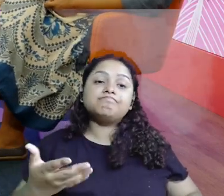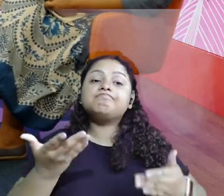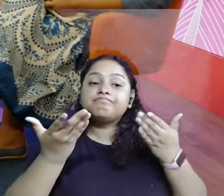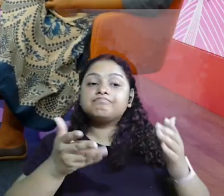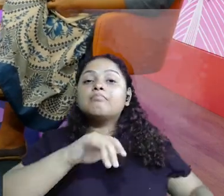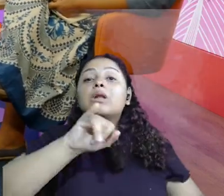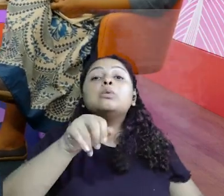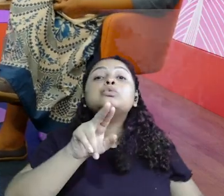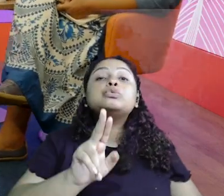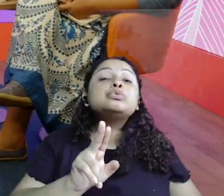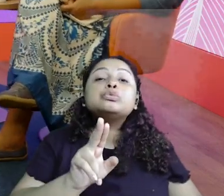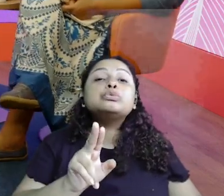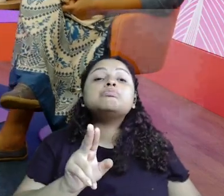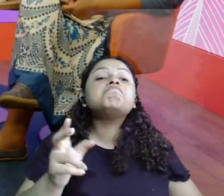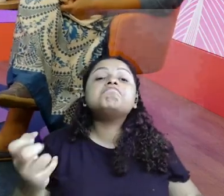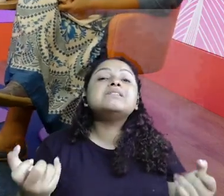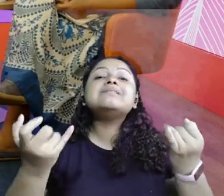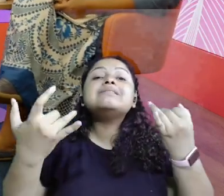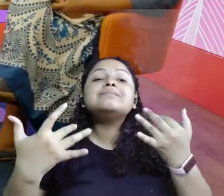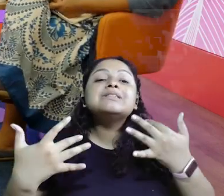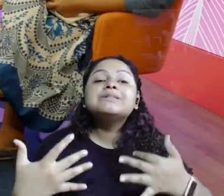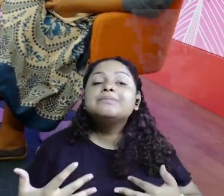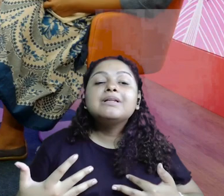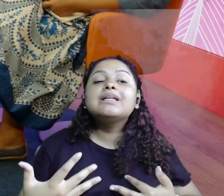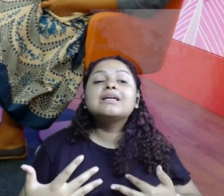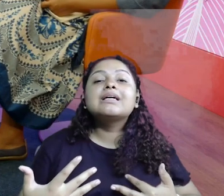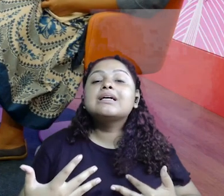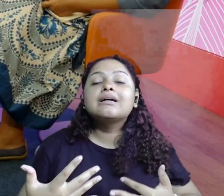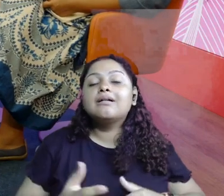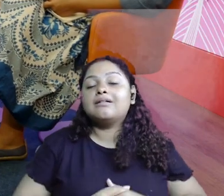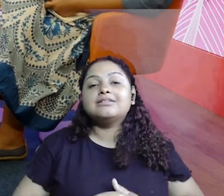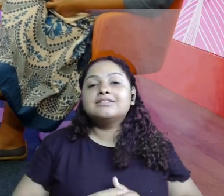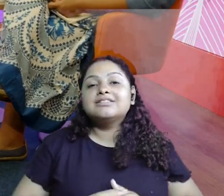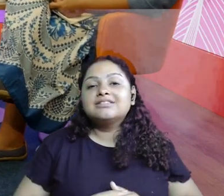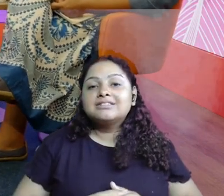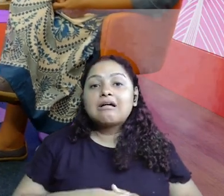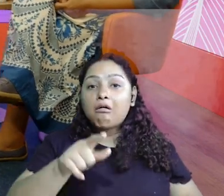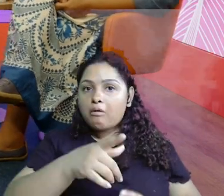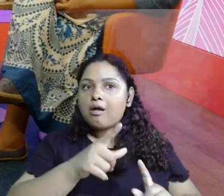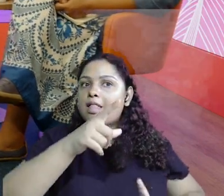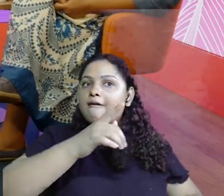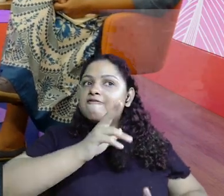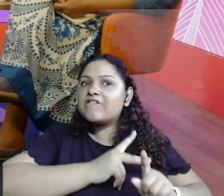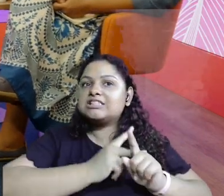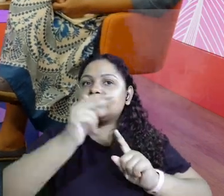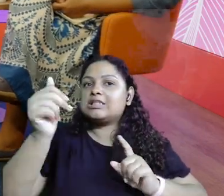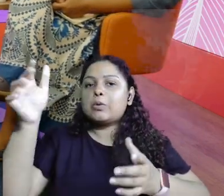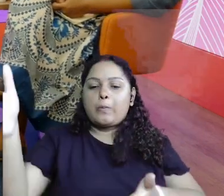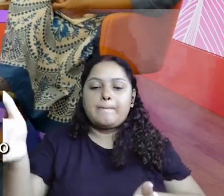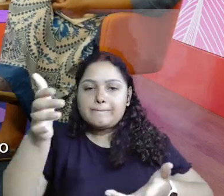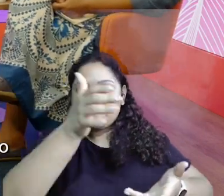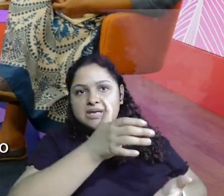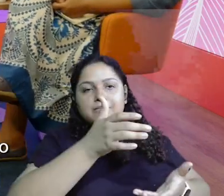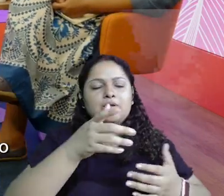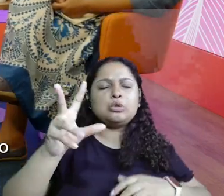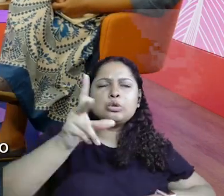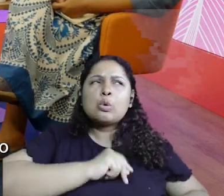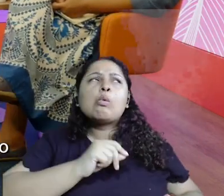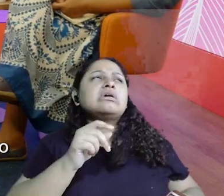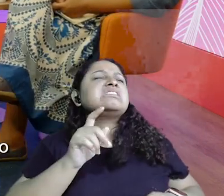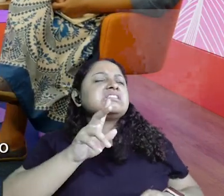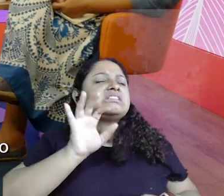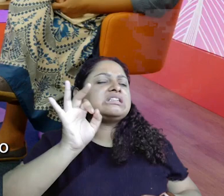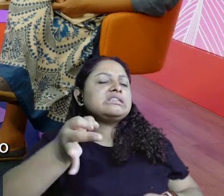E agora, Ju. Ju, e aí? Conta essa rotina aí. Né? Você fala assim, ah, ela é vencedora do prêmio. Ah, ela